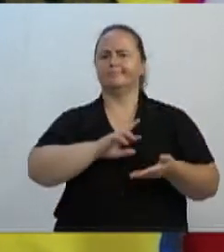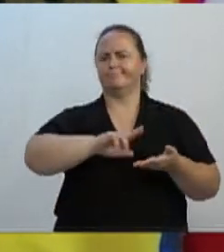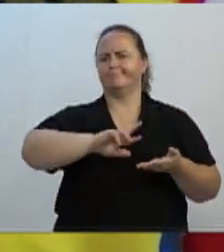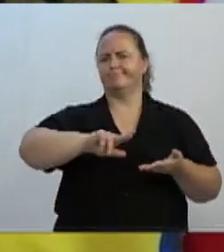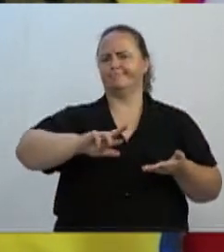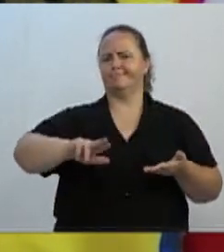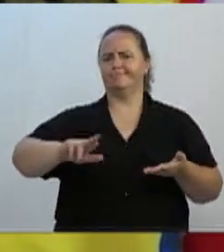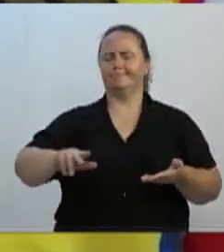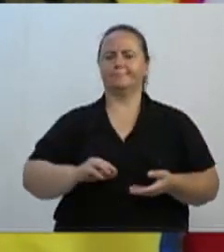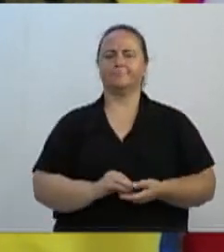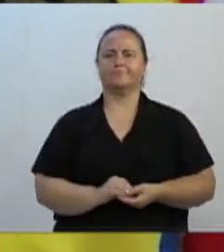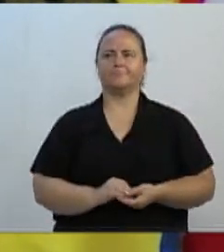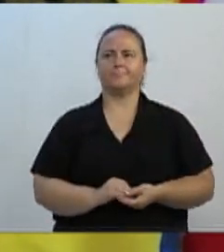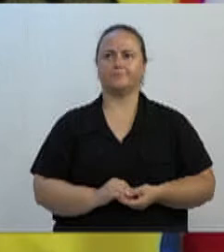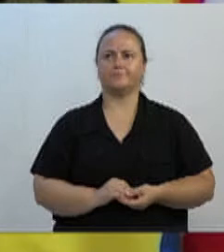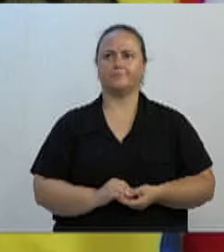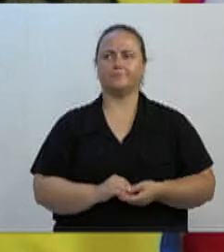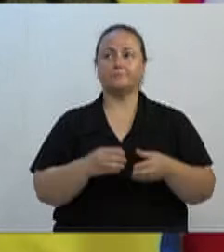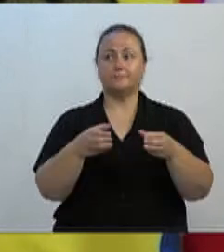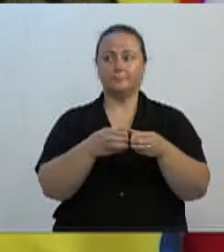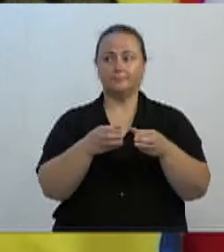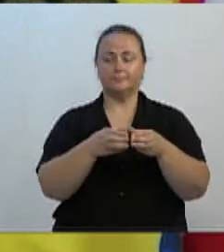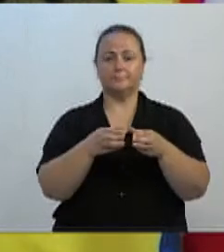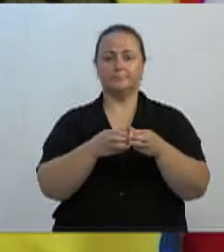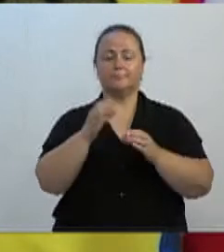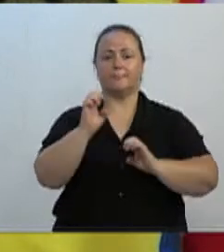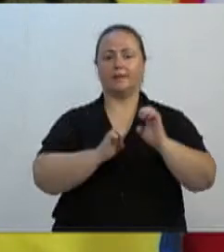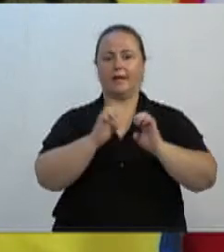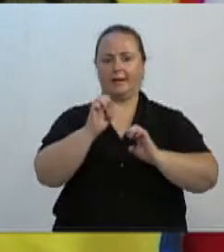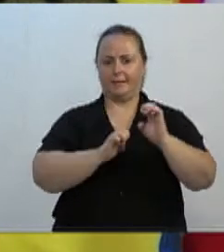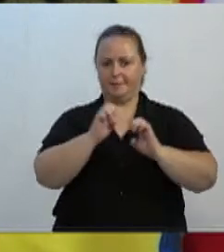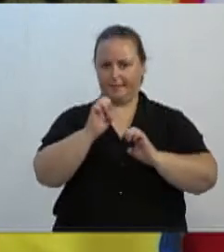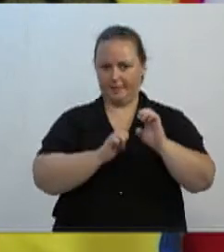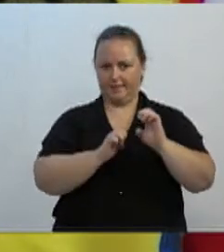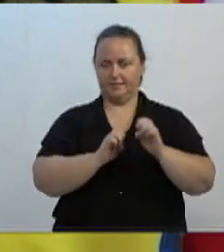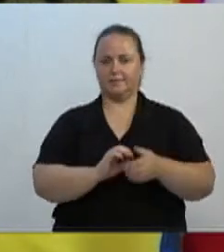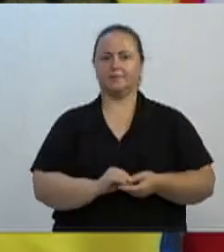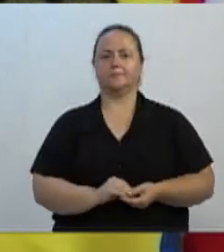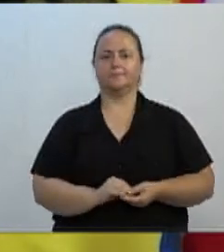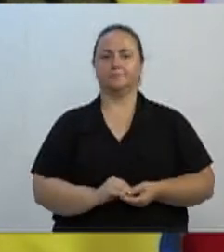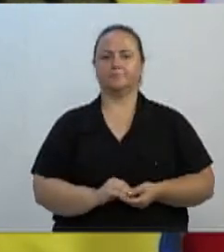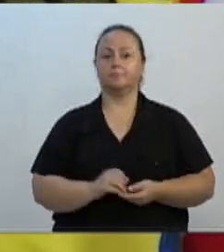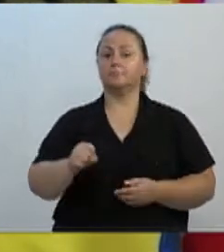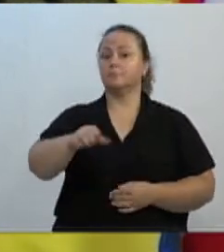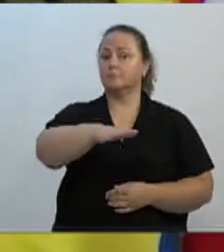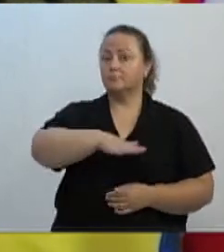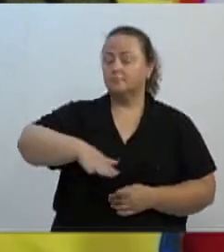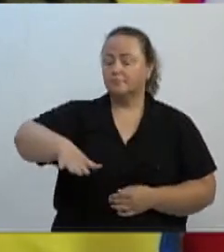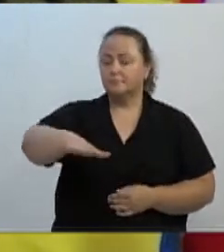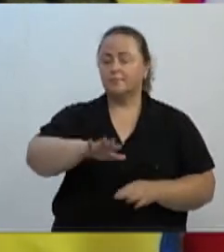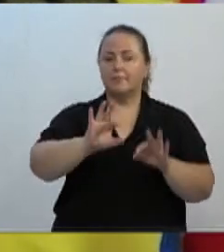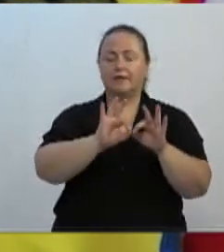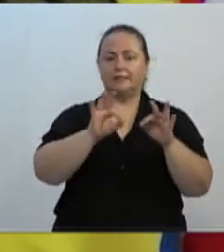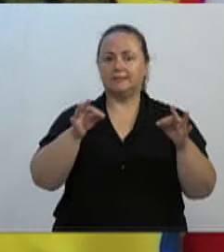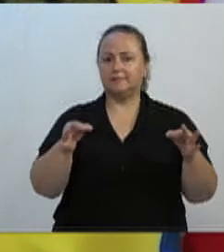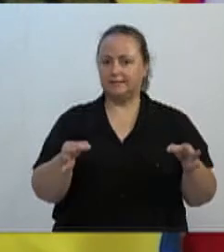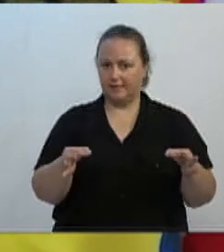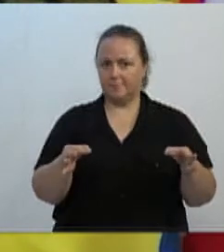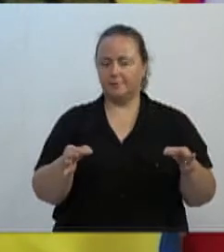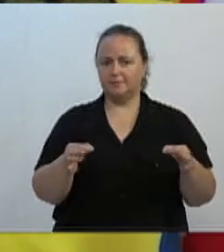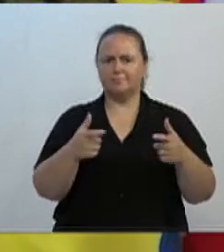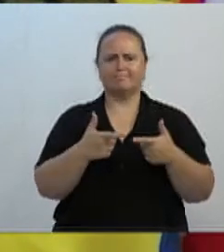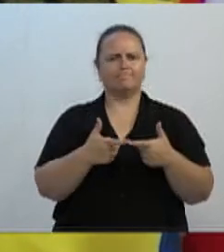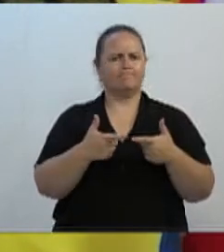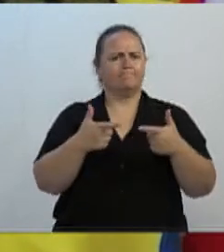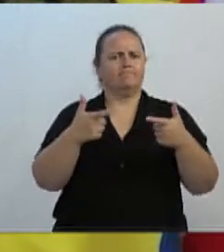sociedades empresárias. Daí continua esse artigo 983. A sociedade simples, que é o caso da maioria da